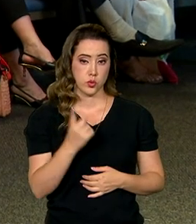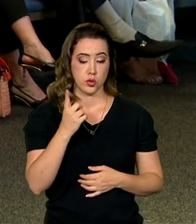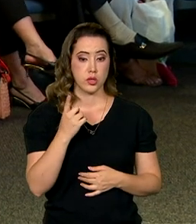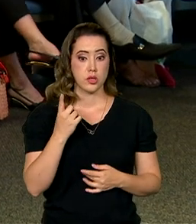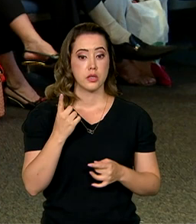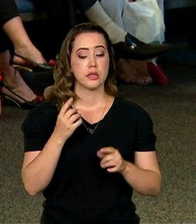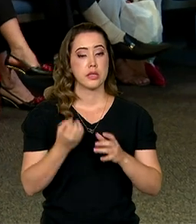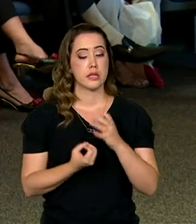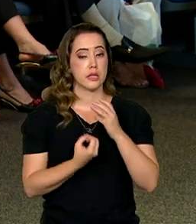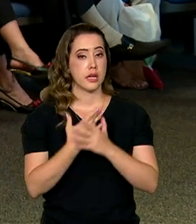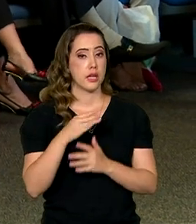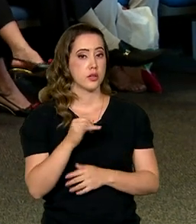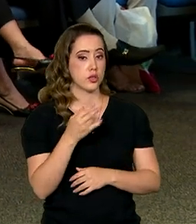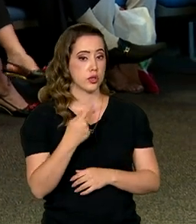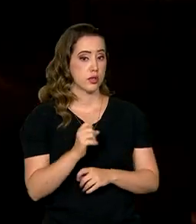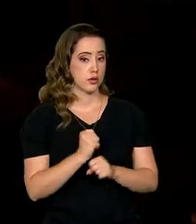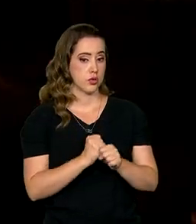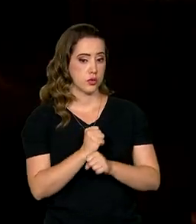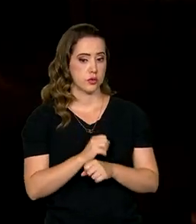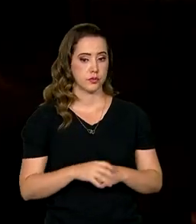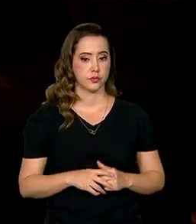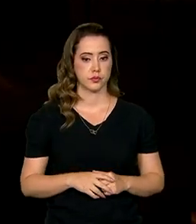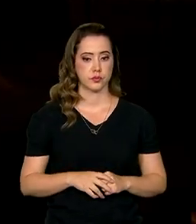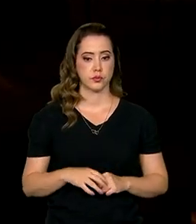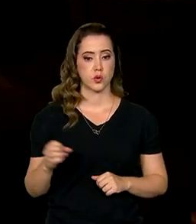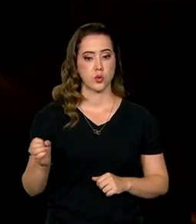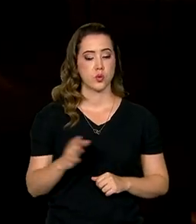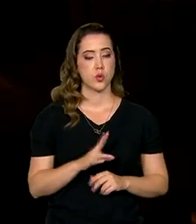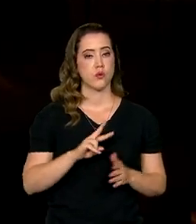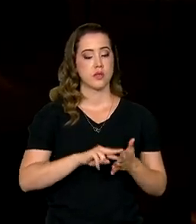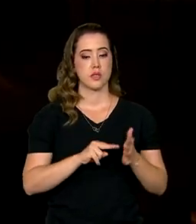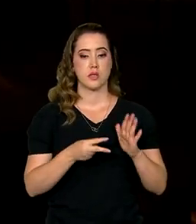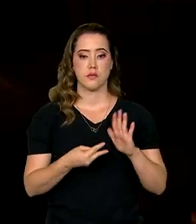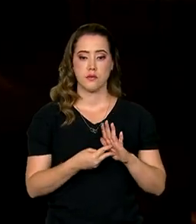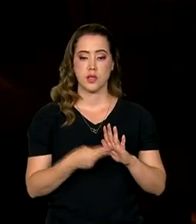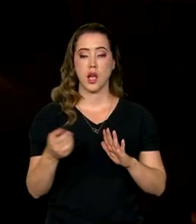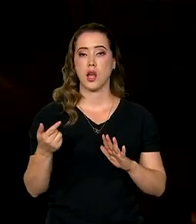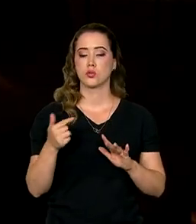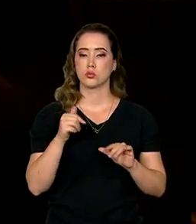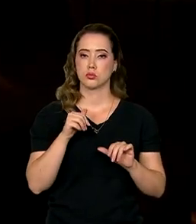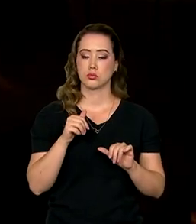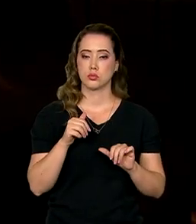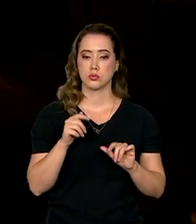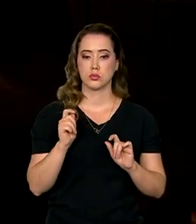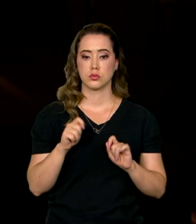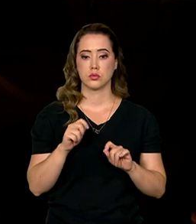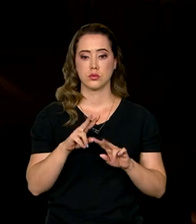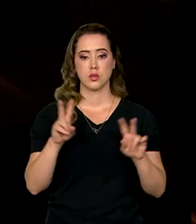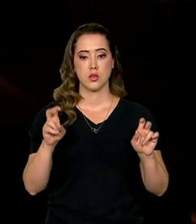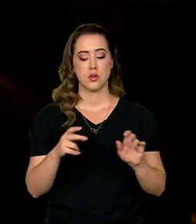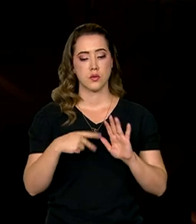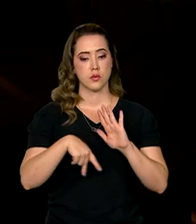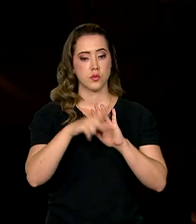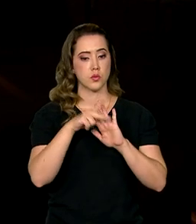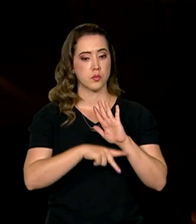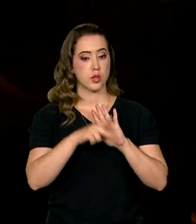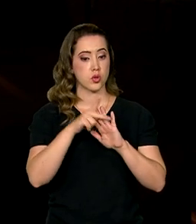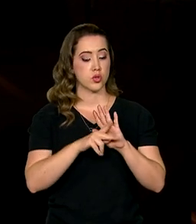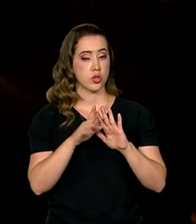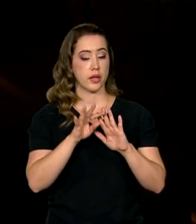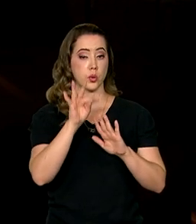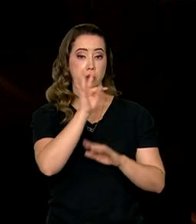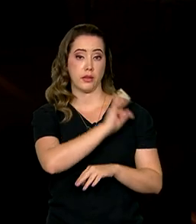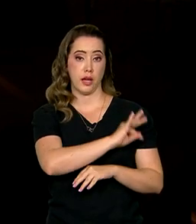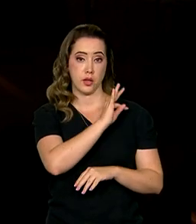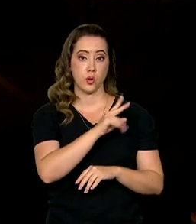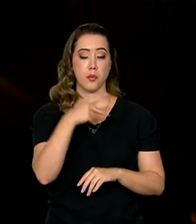foi criada em janeiro deste ano. Como um novo conceito, de outro modo, sob um novo projeto técnico, político,